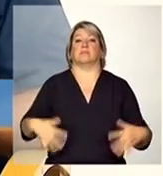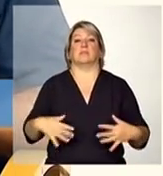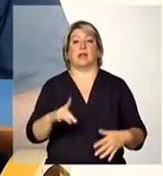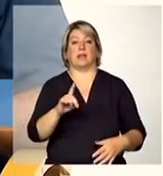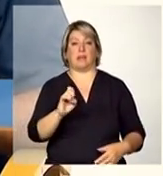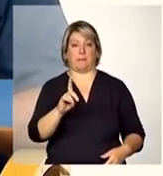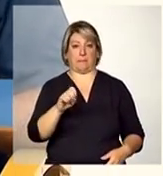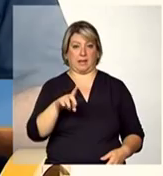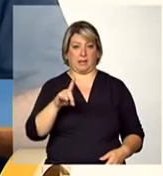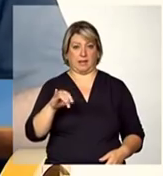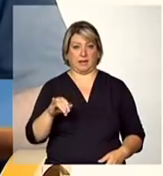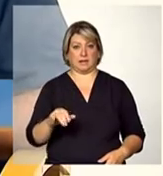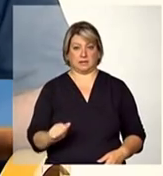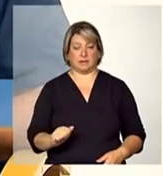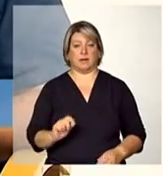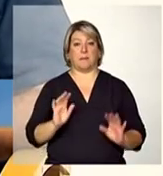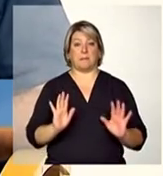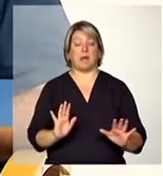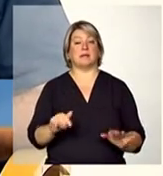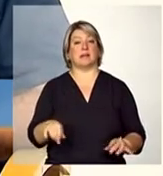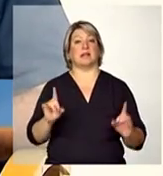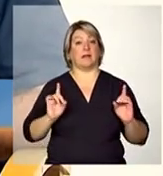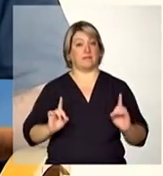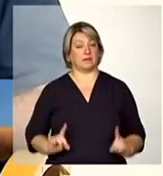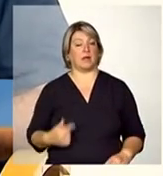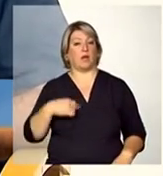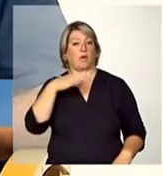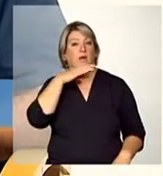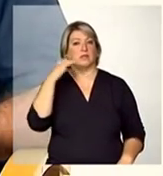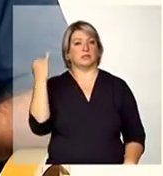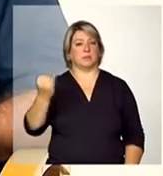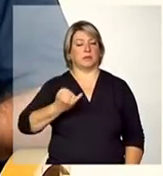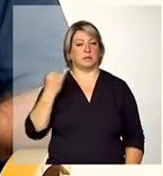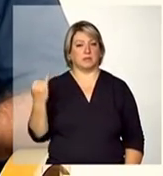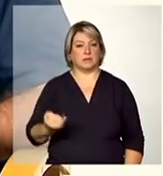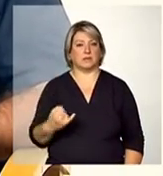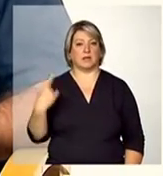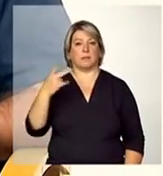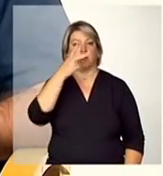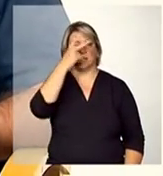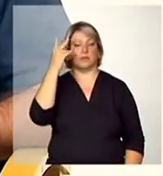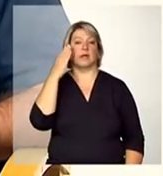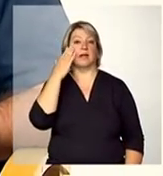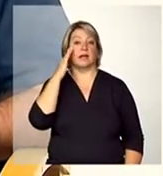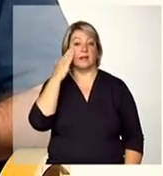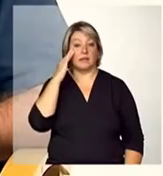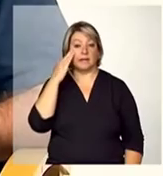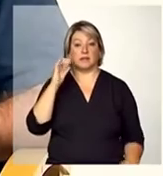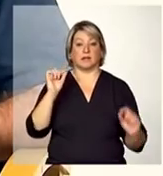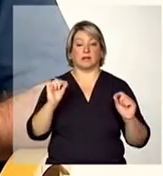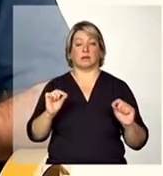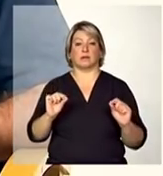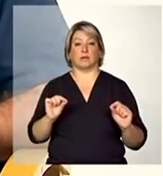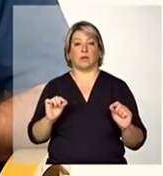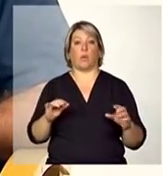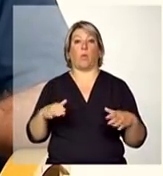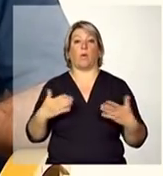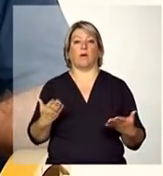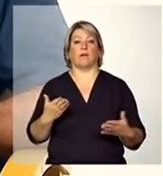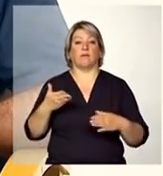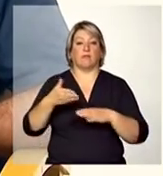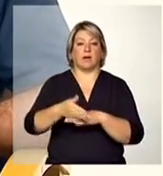mas a deficiência isso é importante eu acho que os profissionais da assistência social tenham em mente também que a gente tenha sempre em mente quando vai atuar